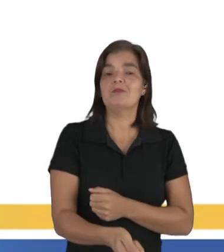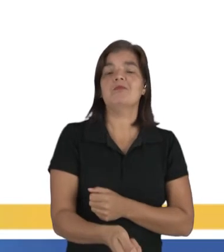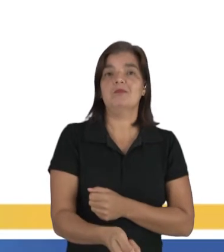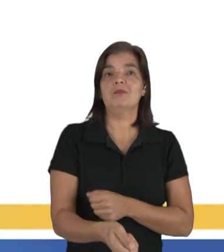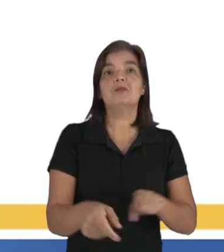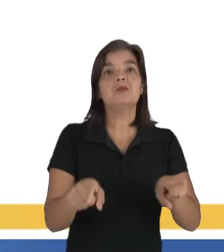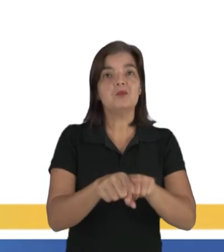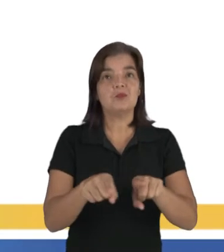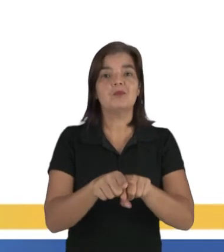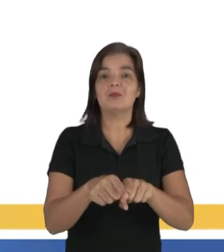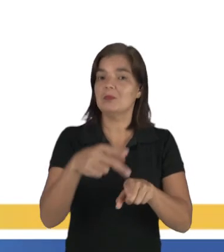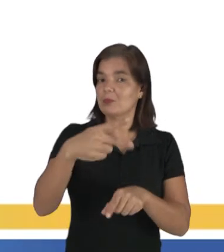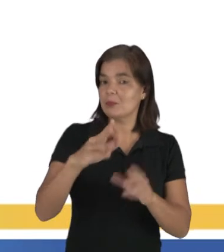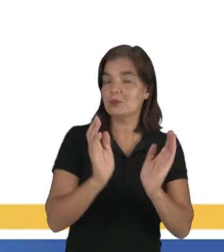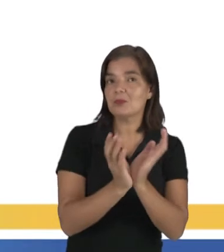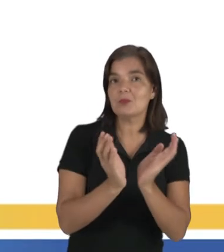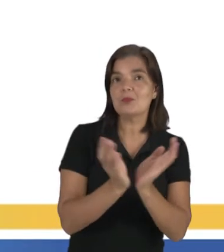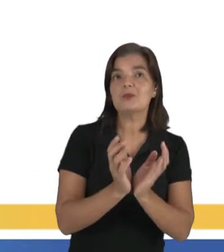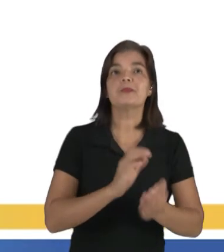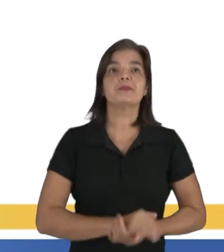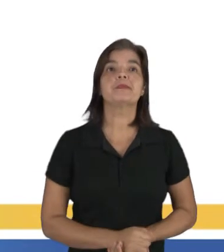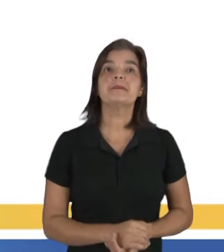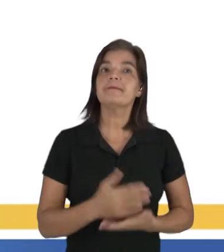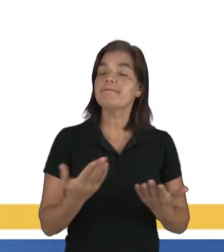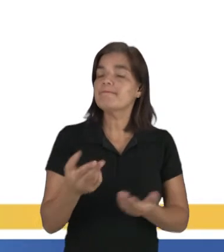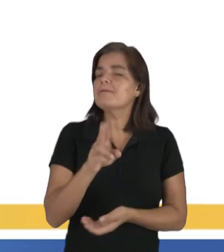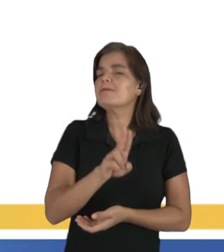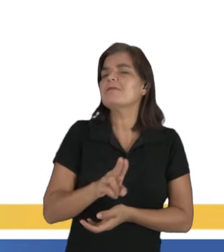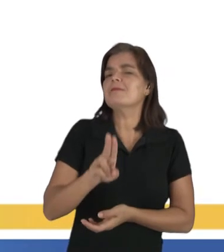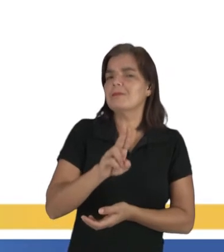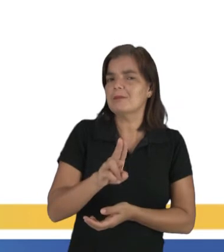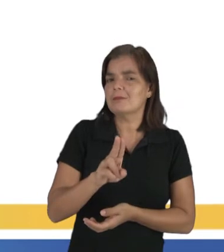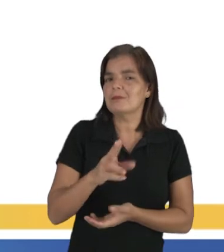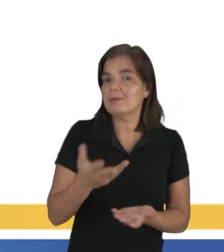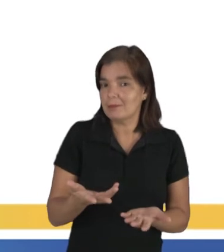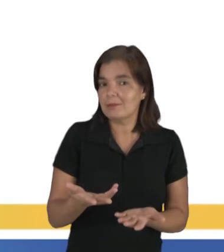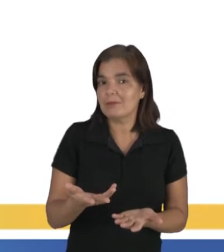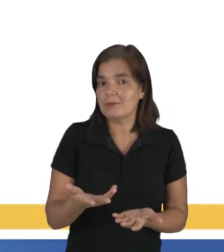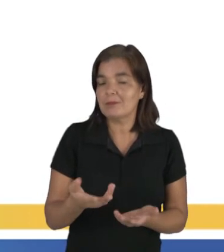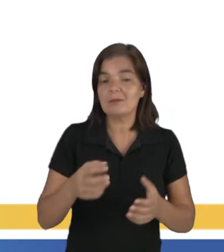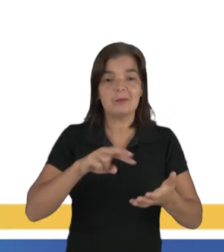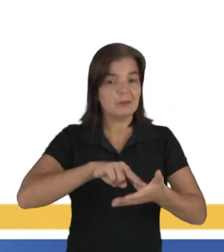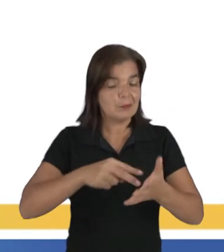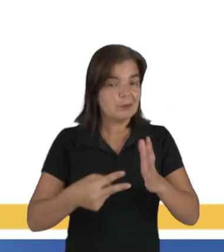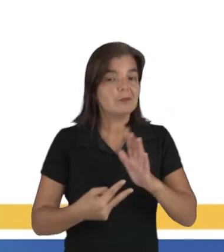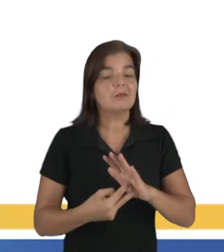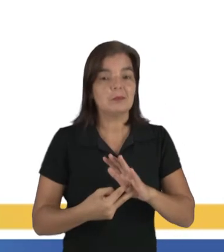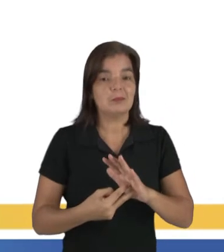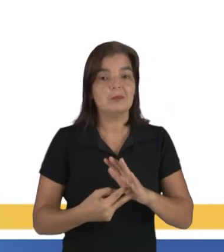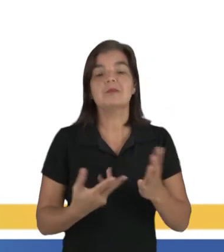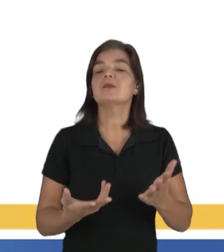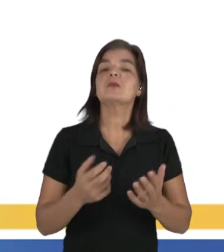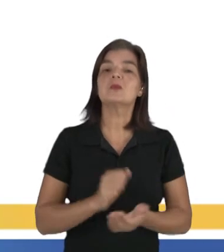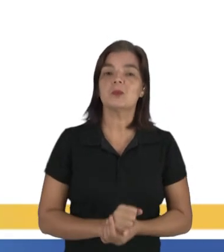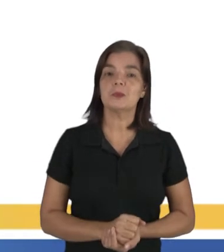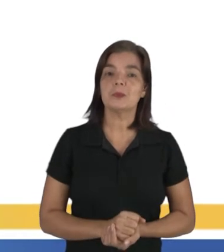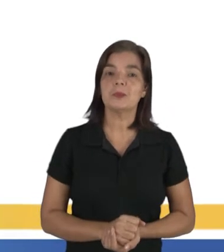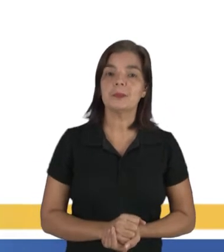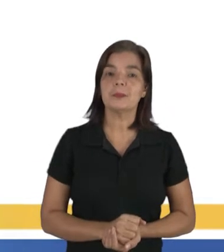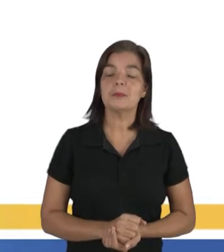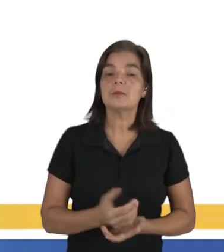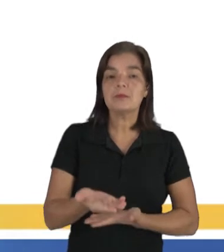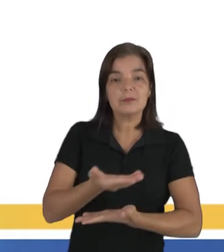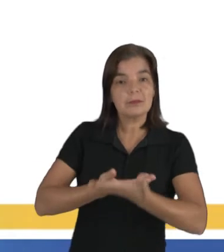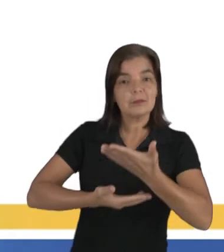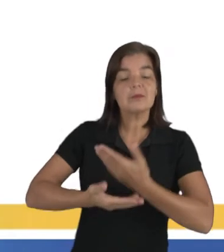ou que é imposto a você pelo grupo. E como se usam esses significados? Ou seja, as